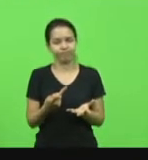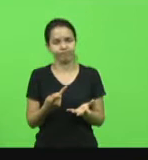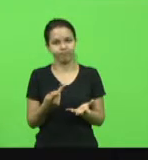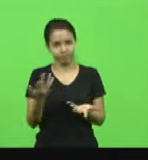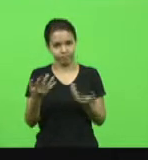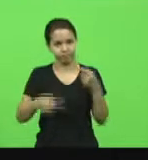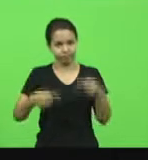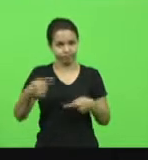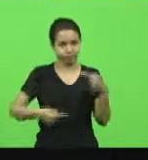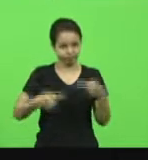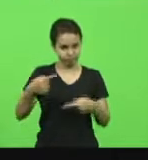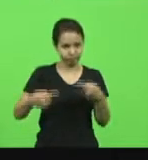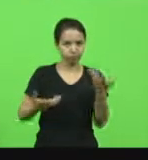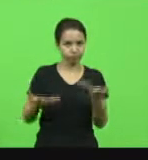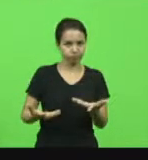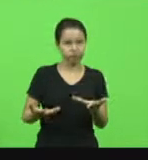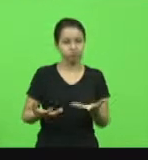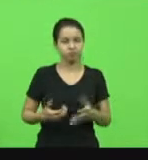discussão da matéria.